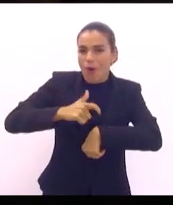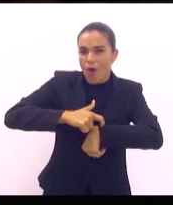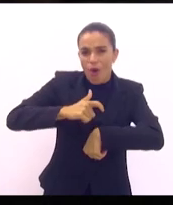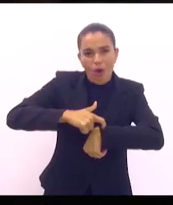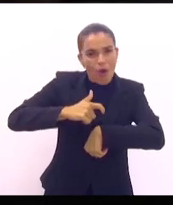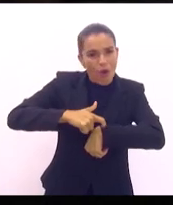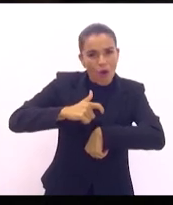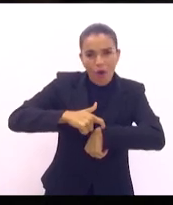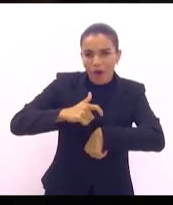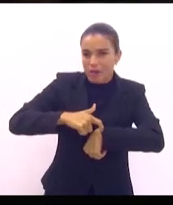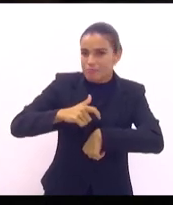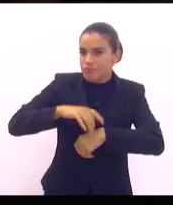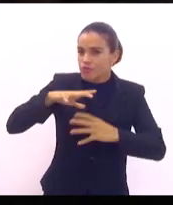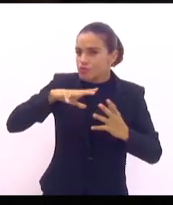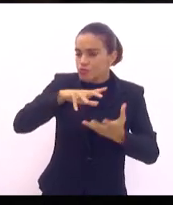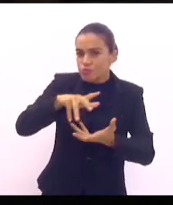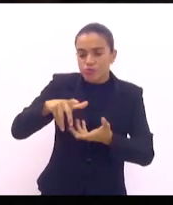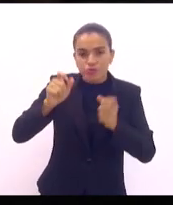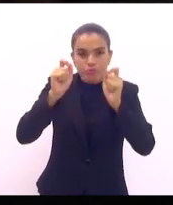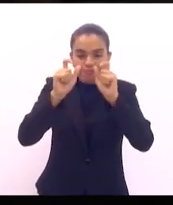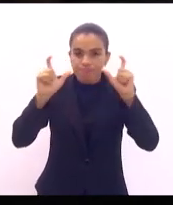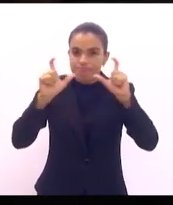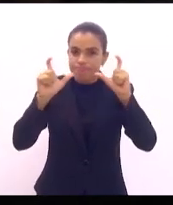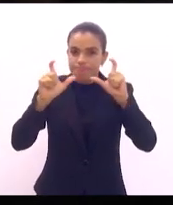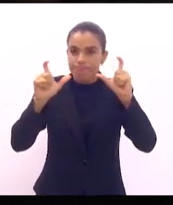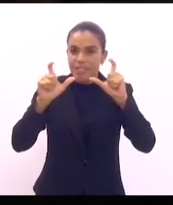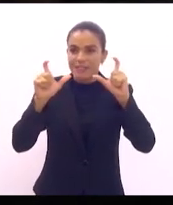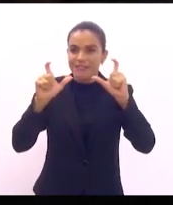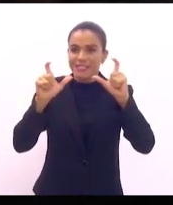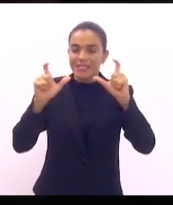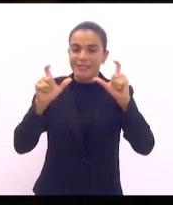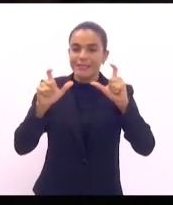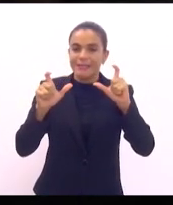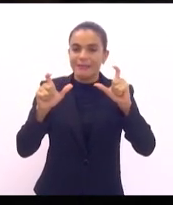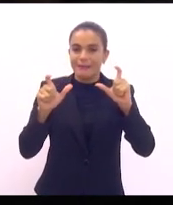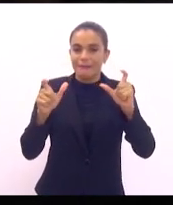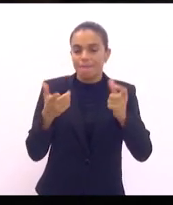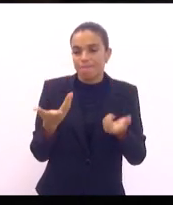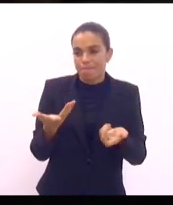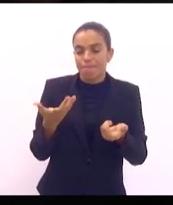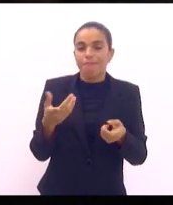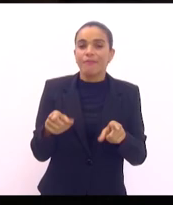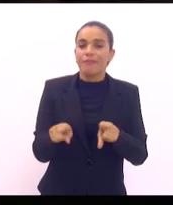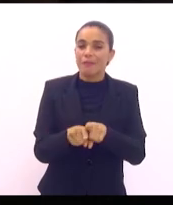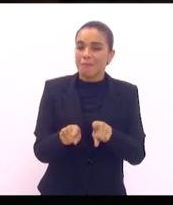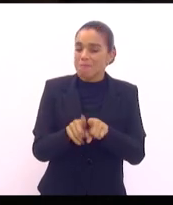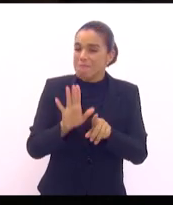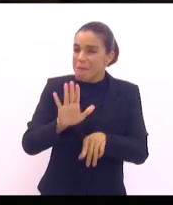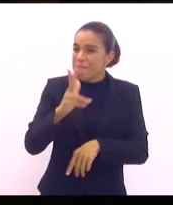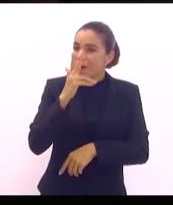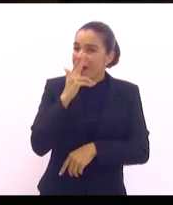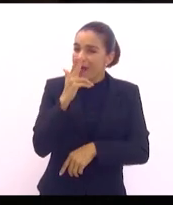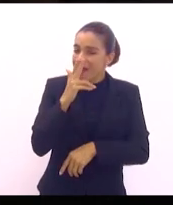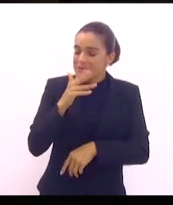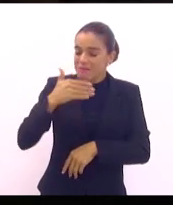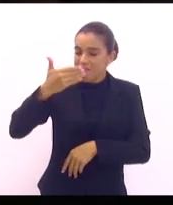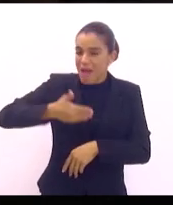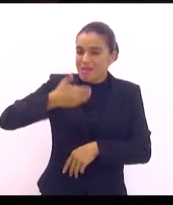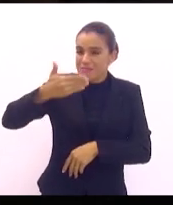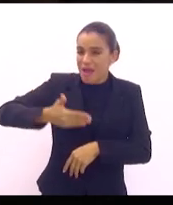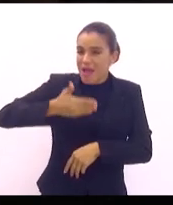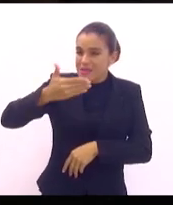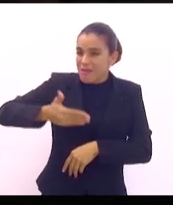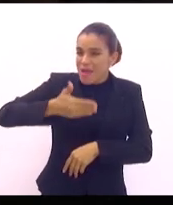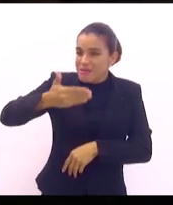do mundo acordar sobre isso, porque essa questão está cada vez vindo à tona com mais